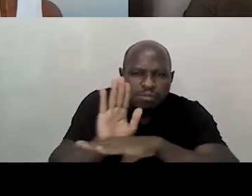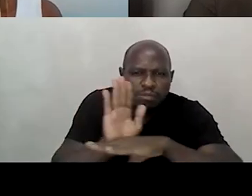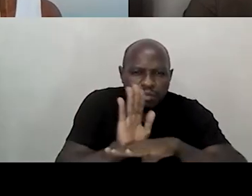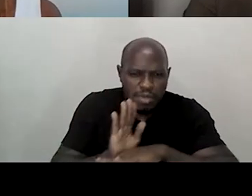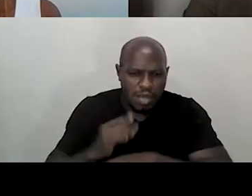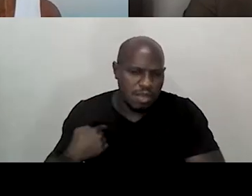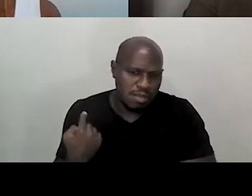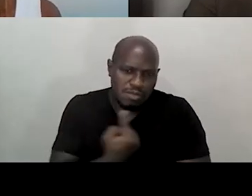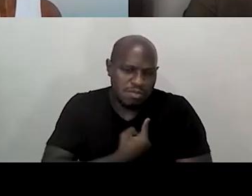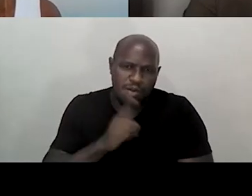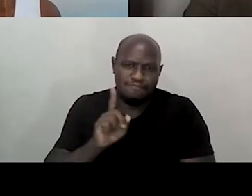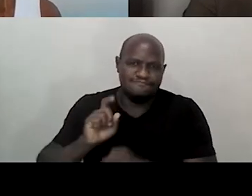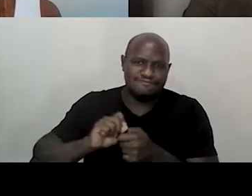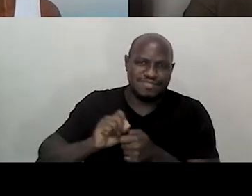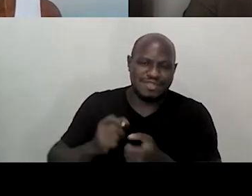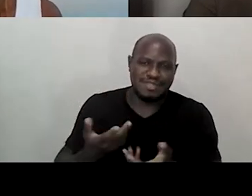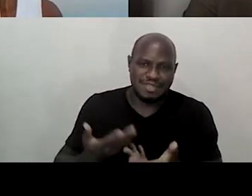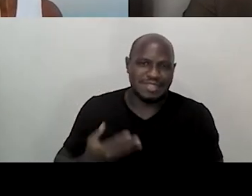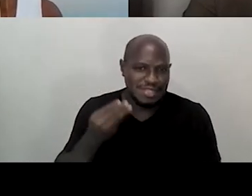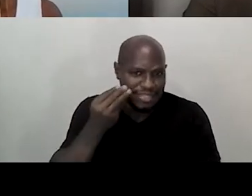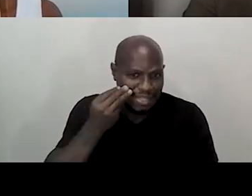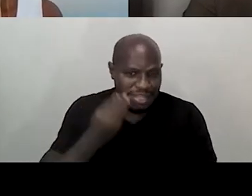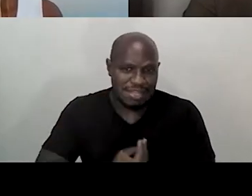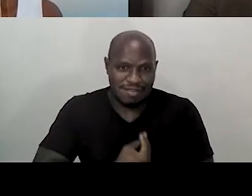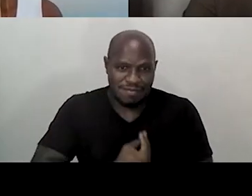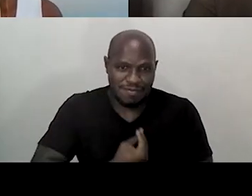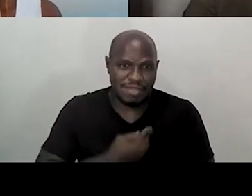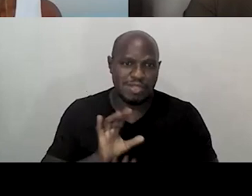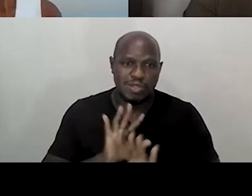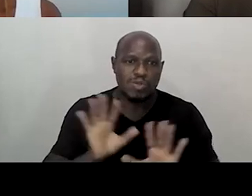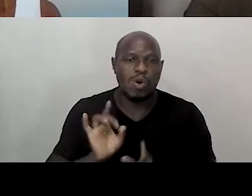fazendo isso, a gente está tentando sobreviver só isso,